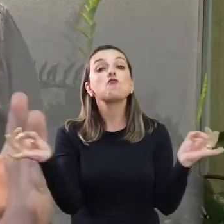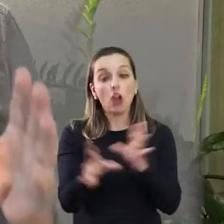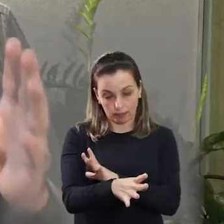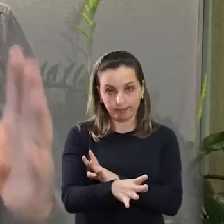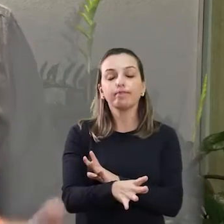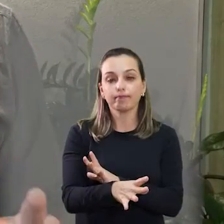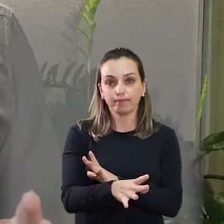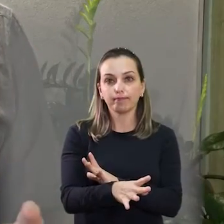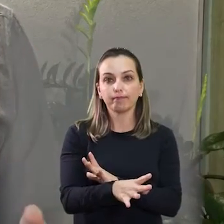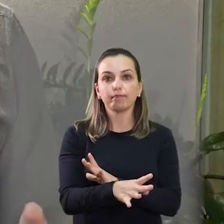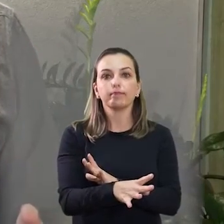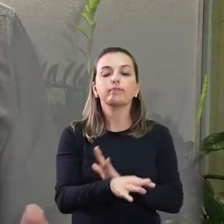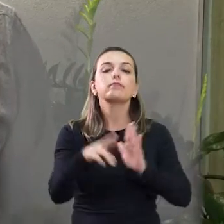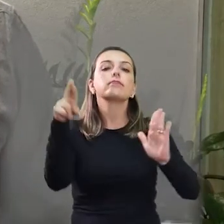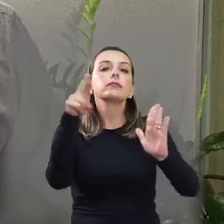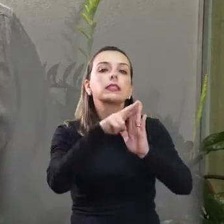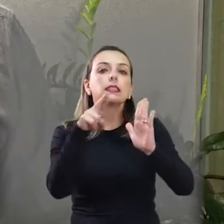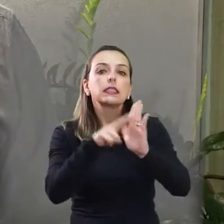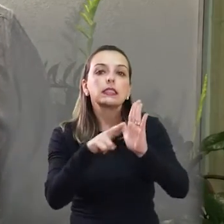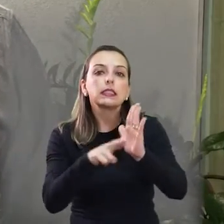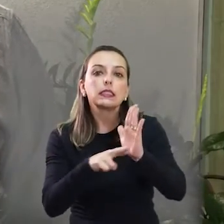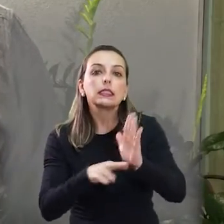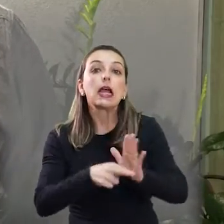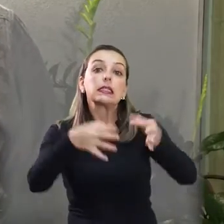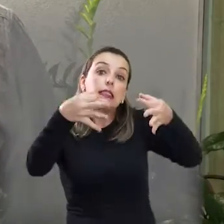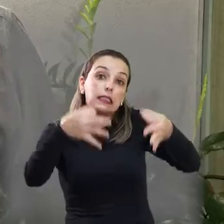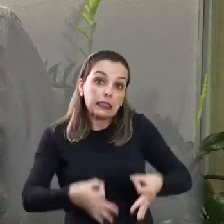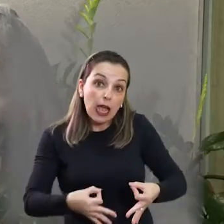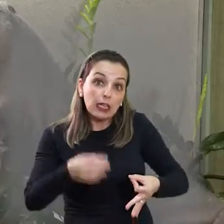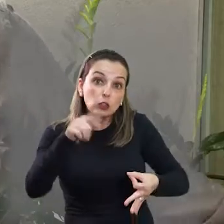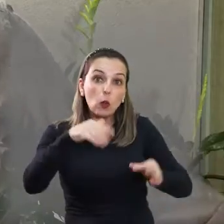o risco disso se tornar grave e ocorrer o hábito.